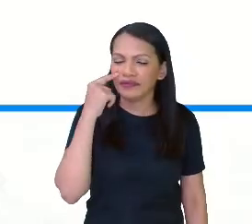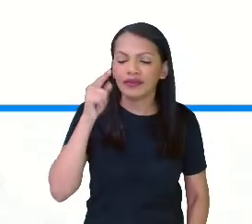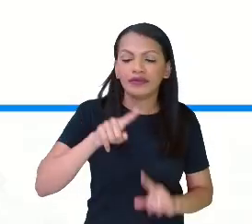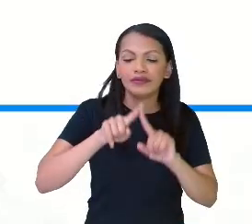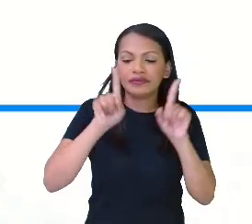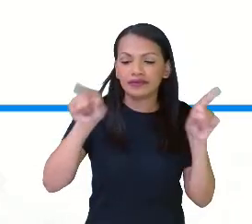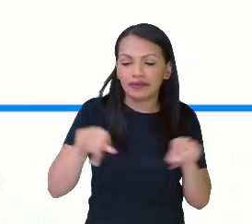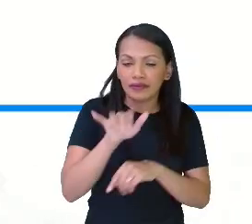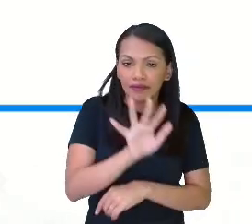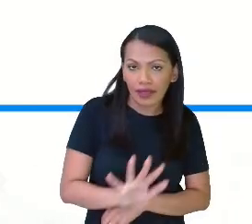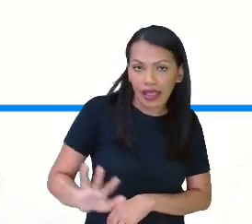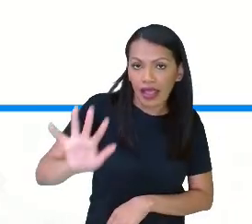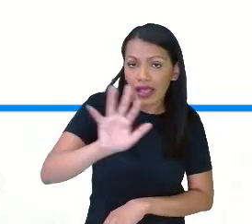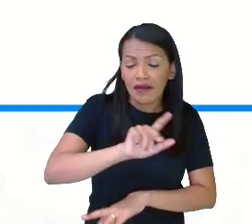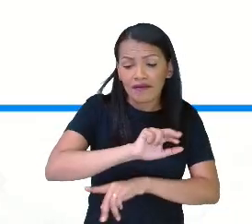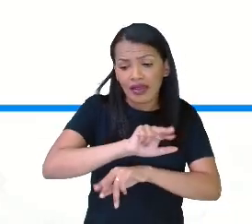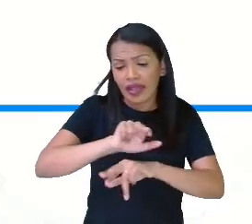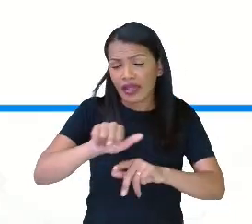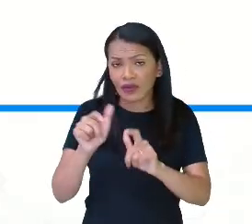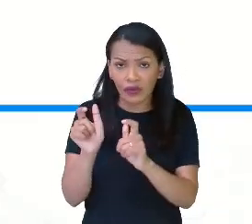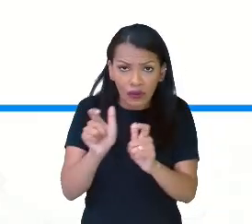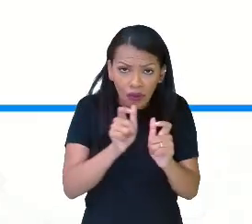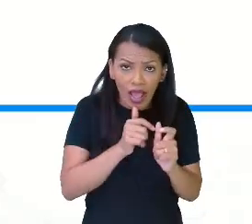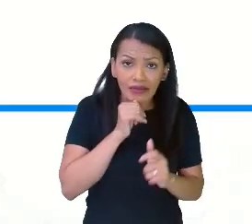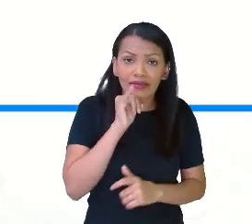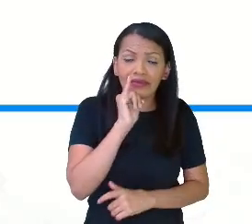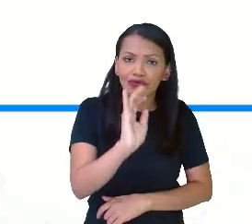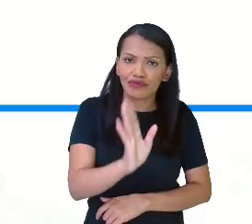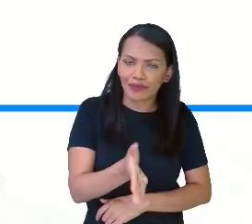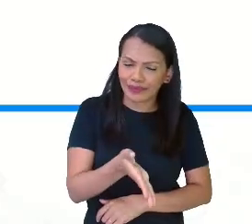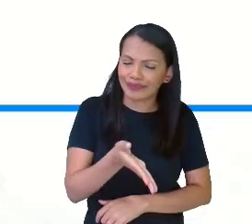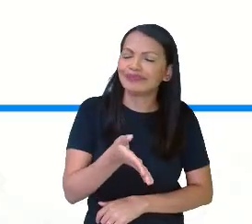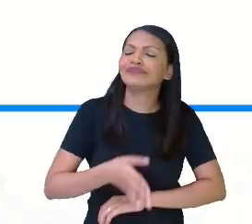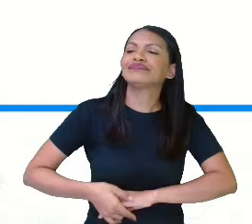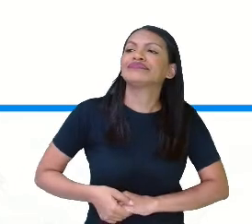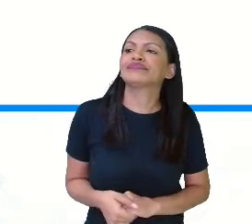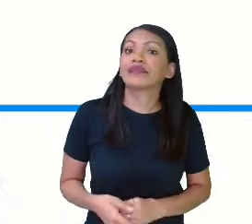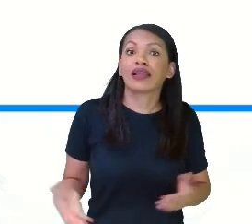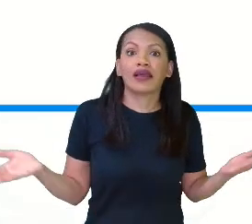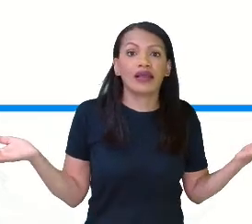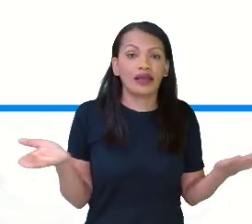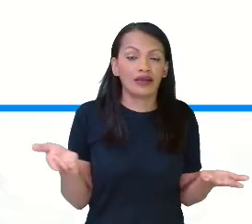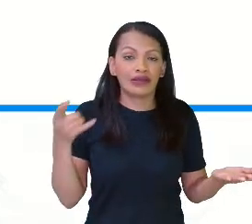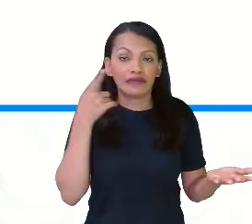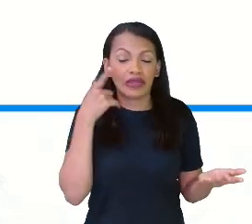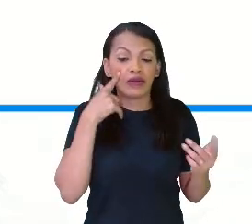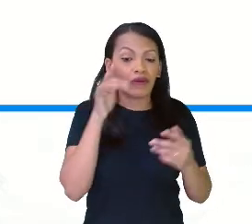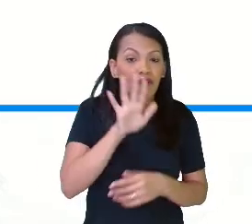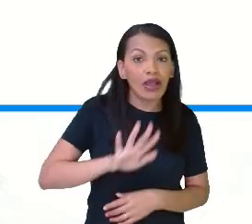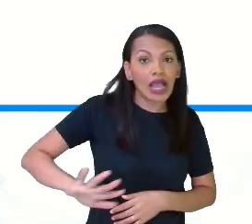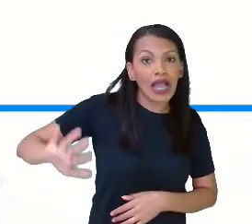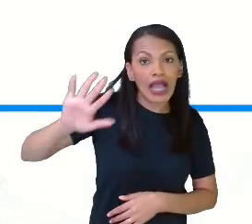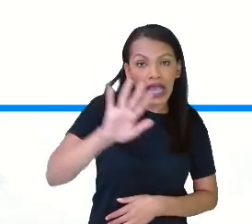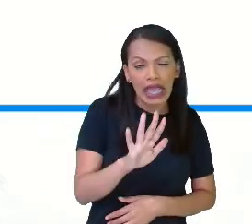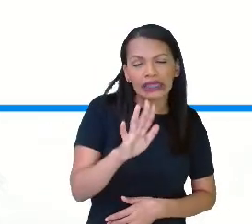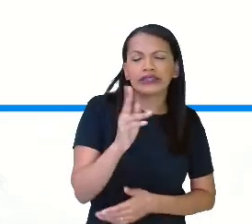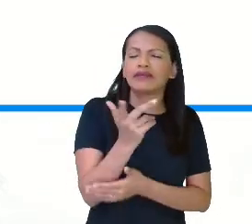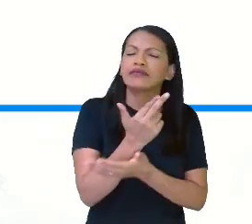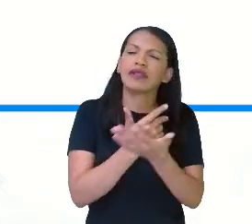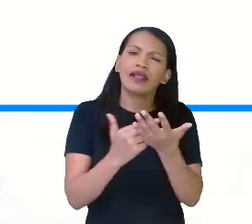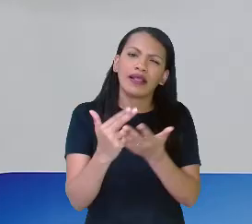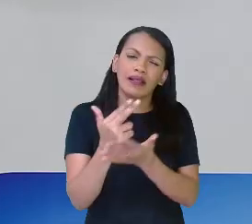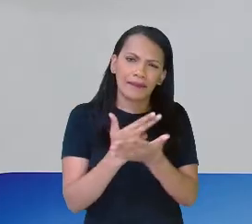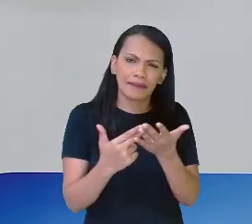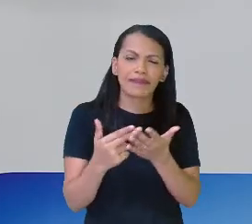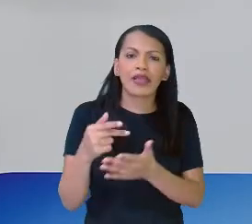vários lugares, como eu disse para vocês. Aí, agora a gente vai ver áreas de figuras poligonais, mas antes de ver áreas